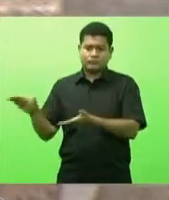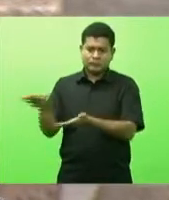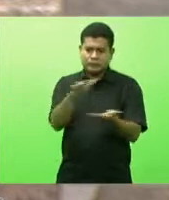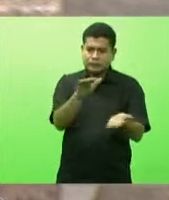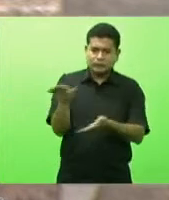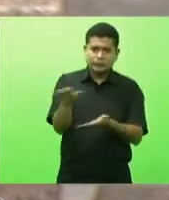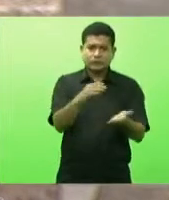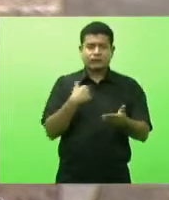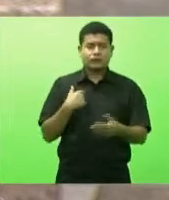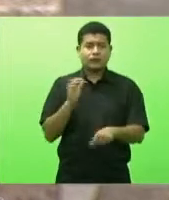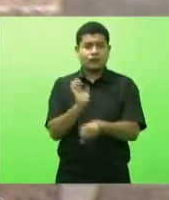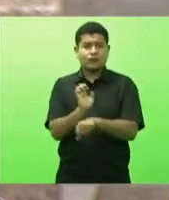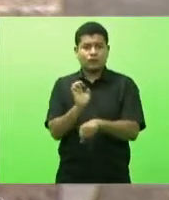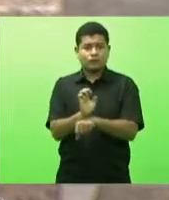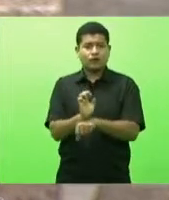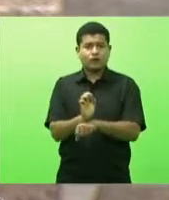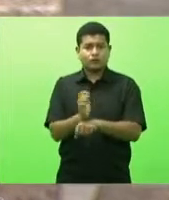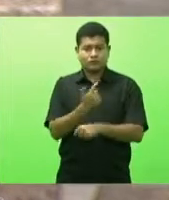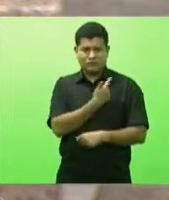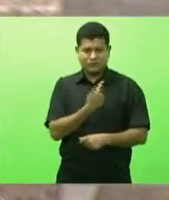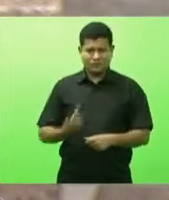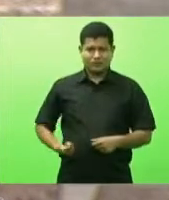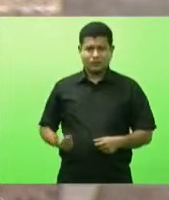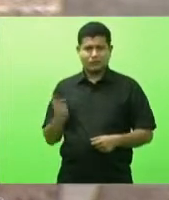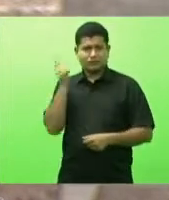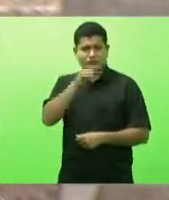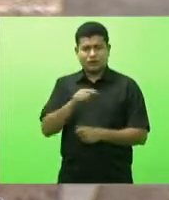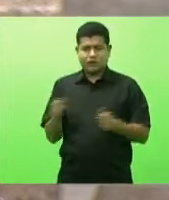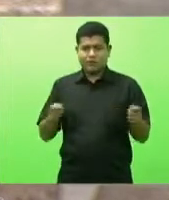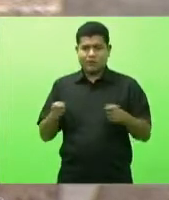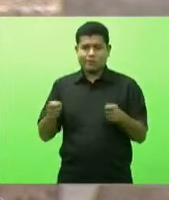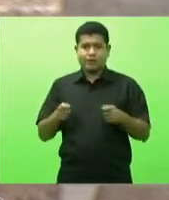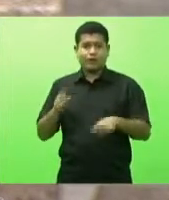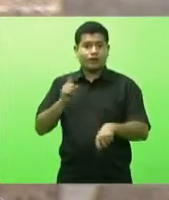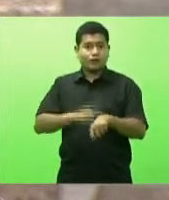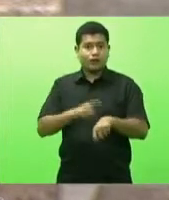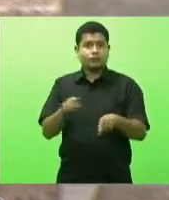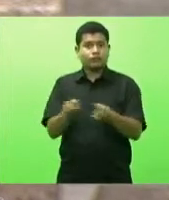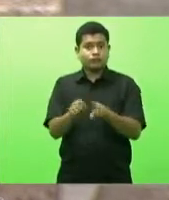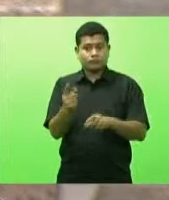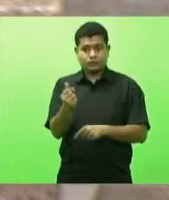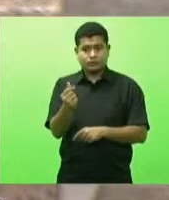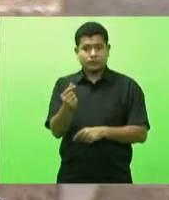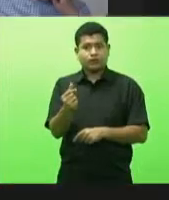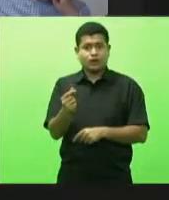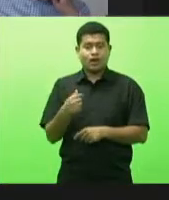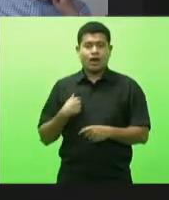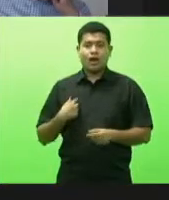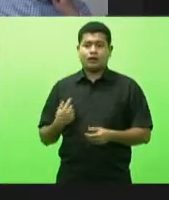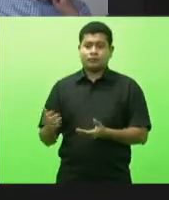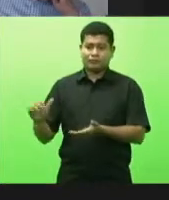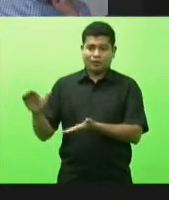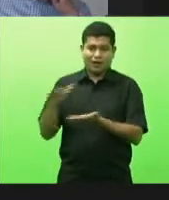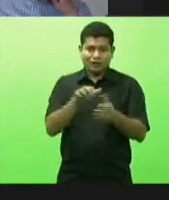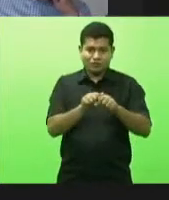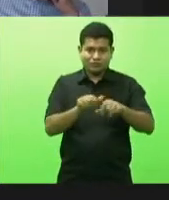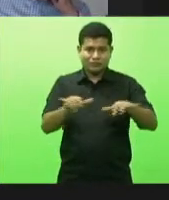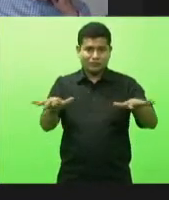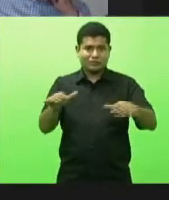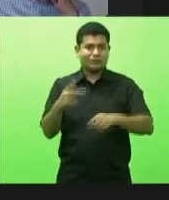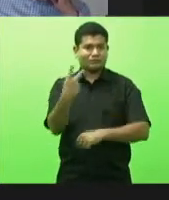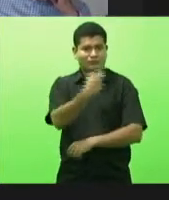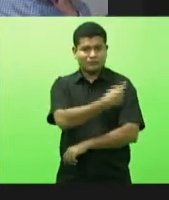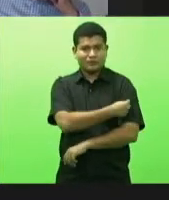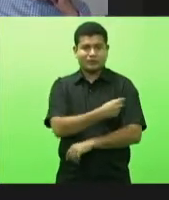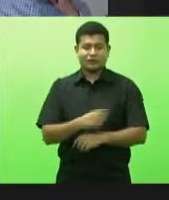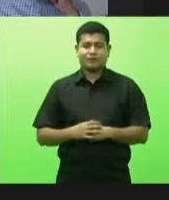economizar então tempo e dinheiro para a distribuição dessas doses obrigado obrigado